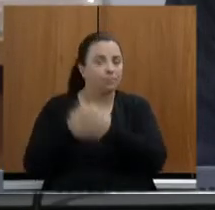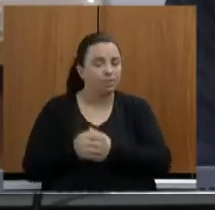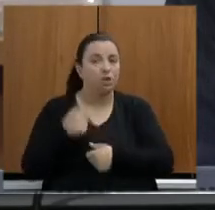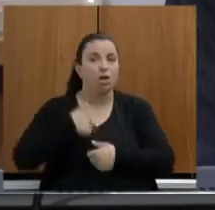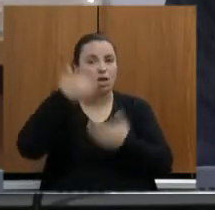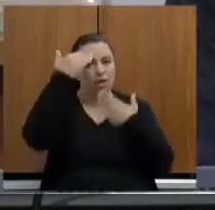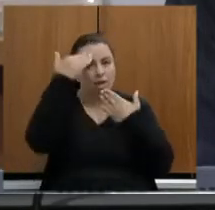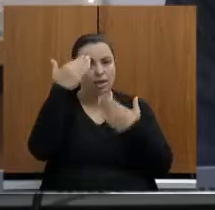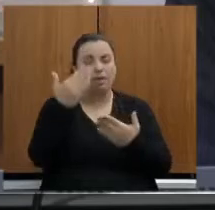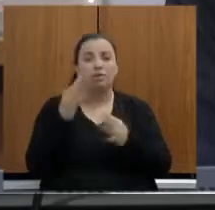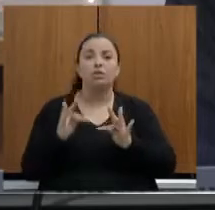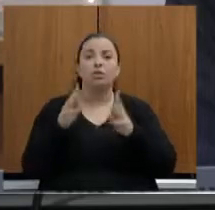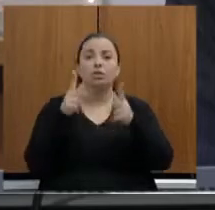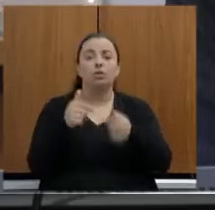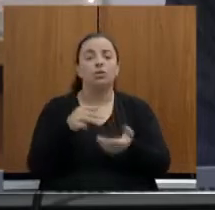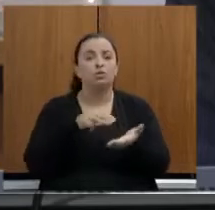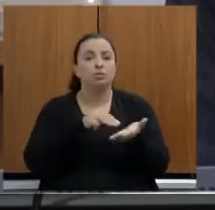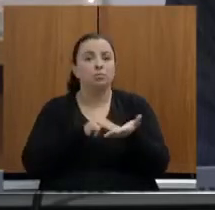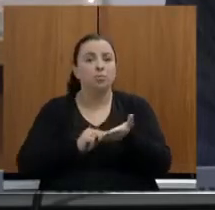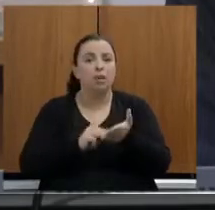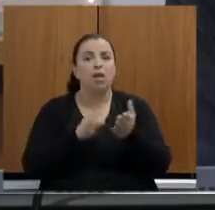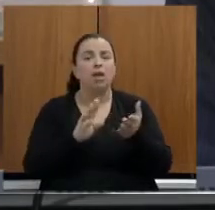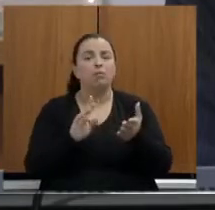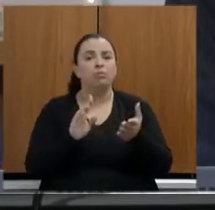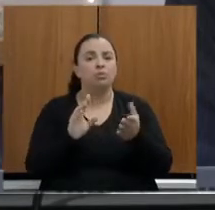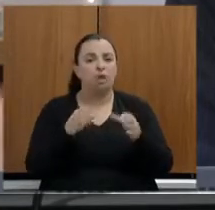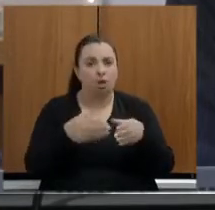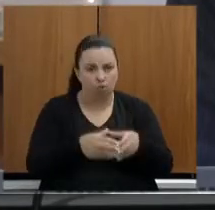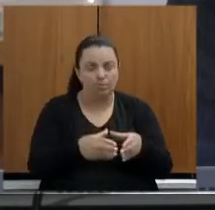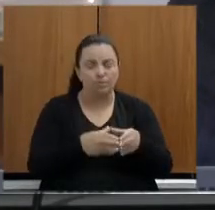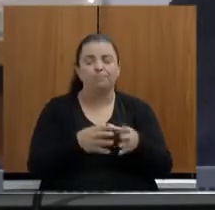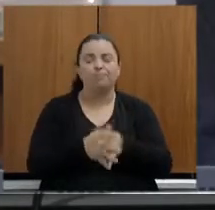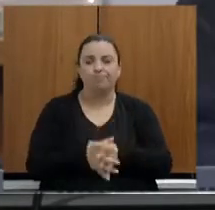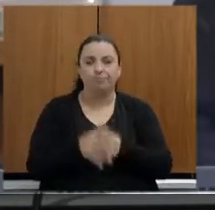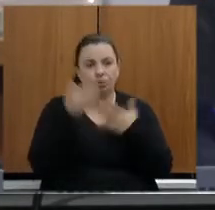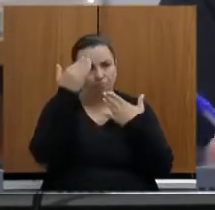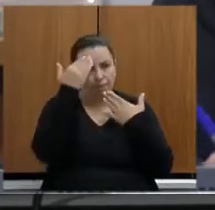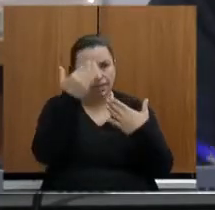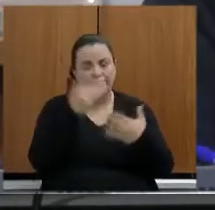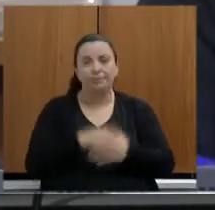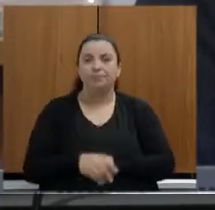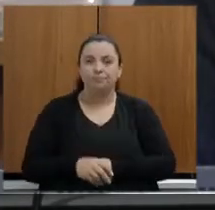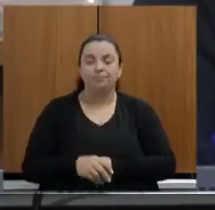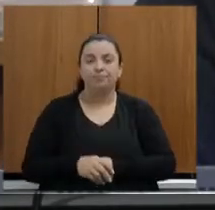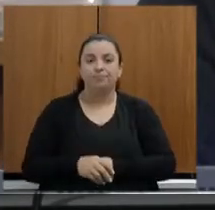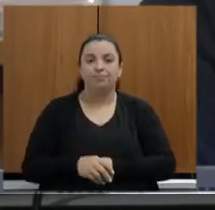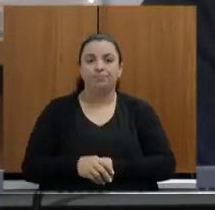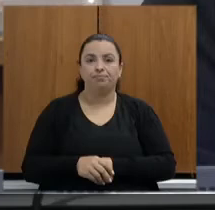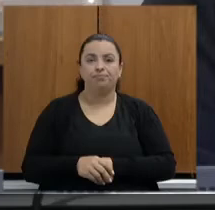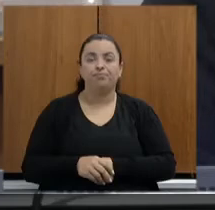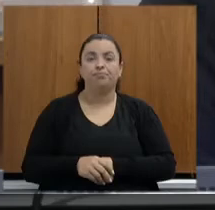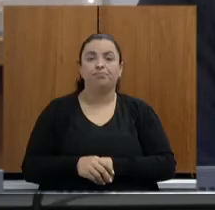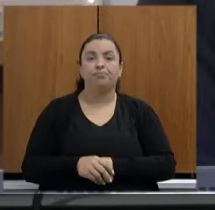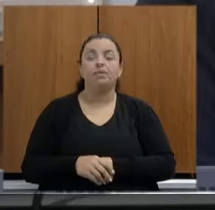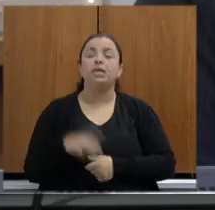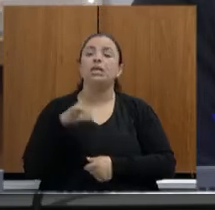e todos os demais membros da comissão. Nós trouxemos aqui,